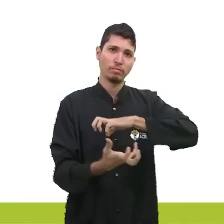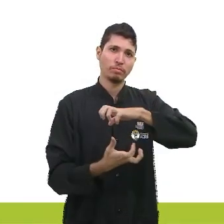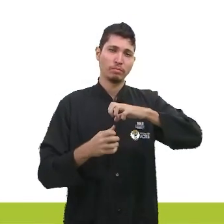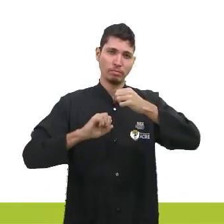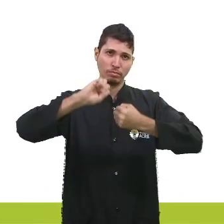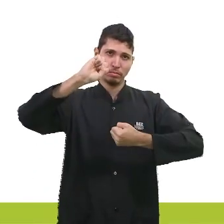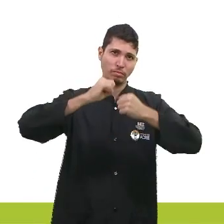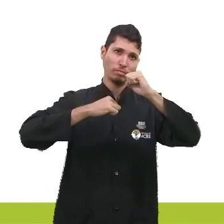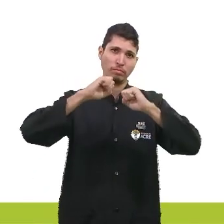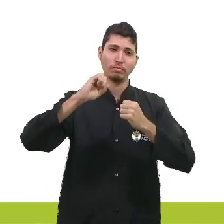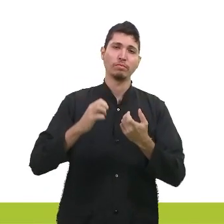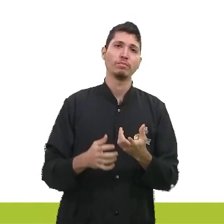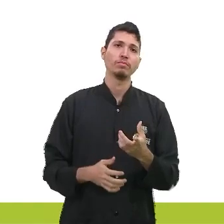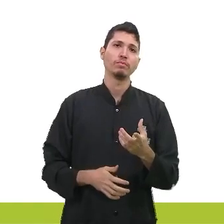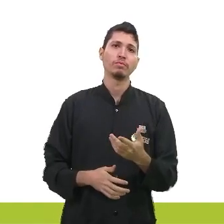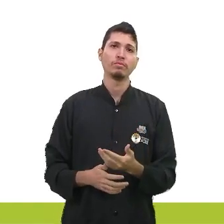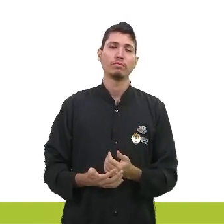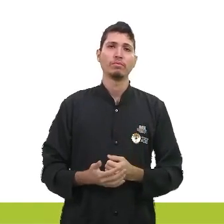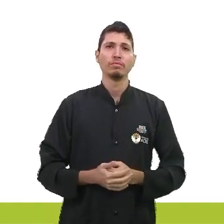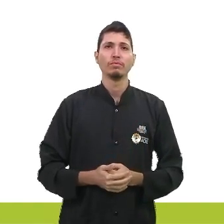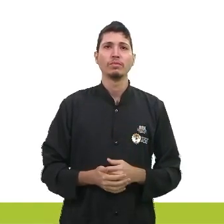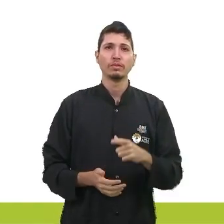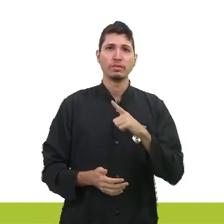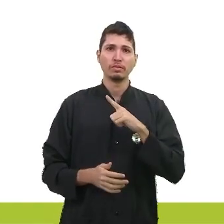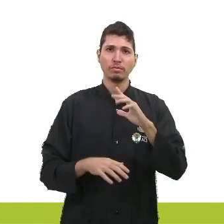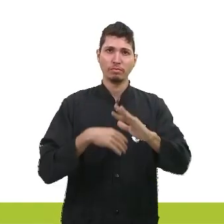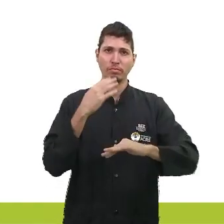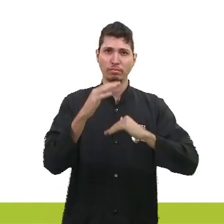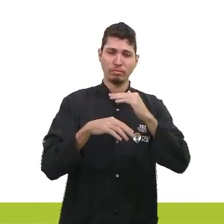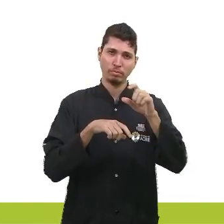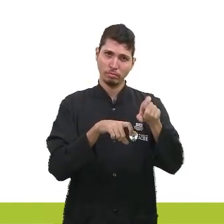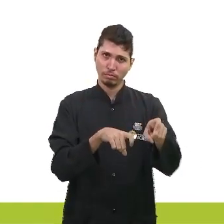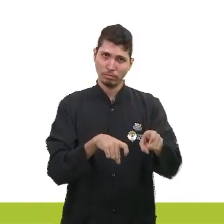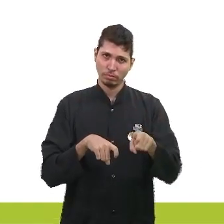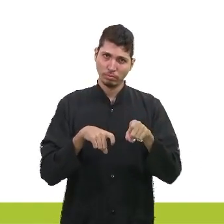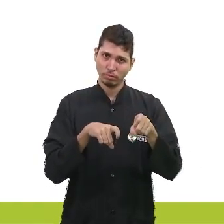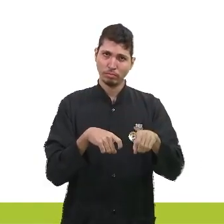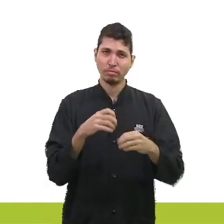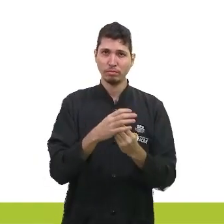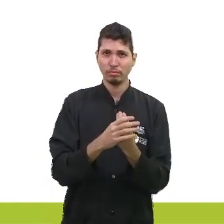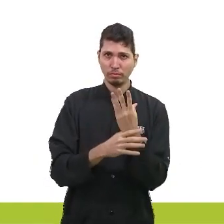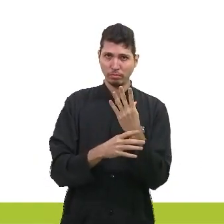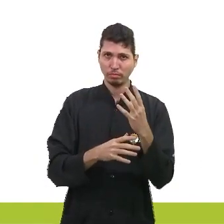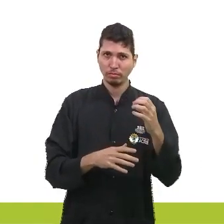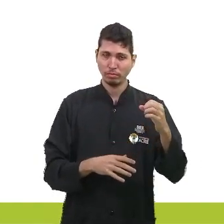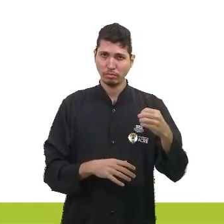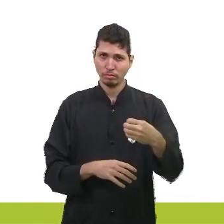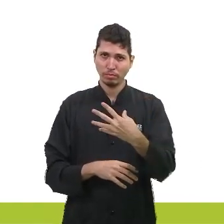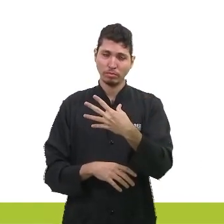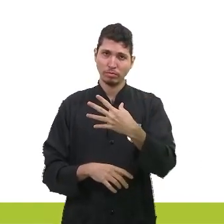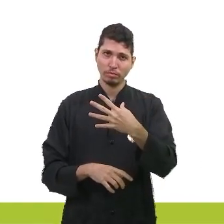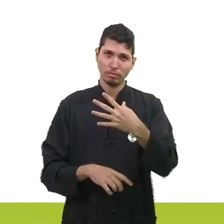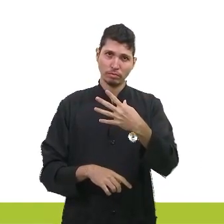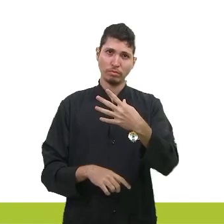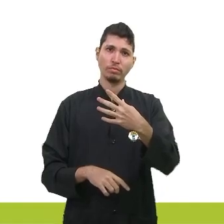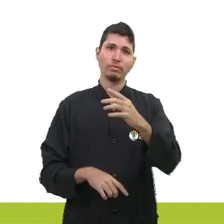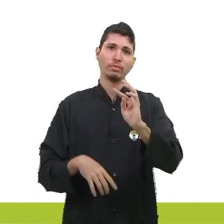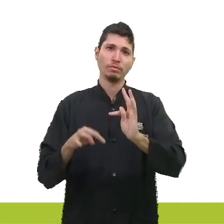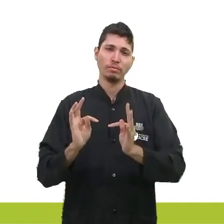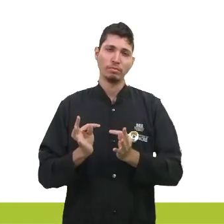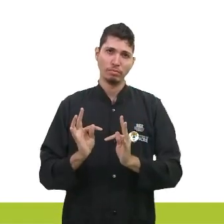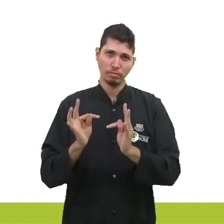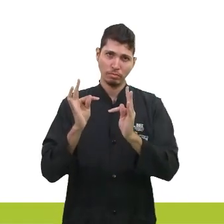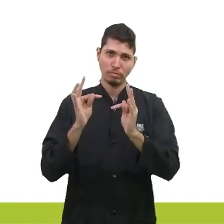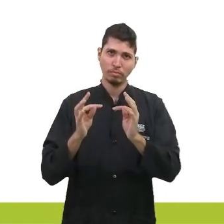observar. Avanços agrícolas, justamente com o surgimento das novas técnicas, o crescimento da